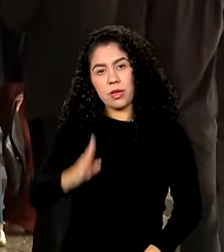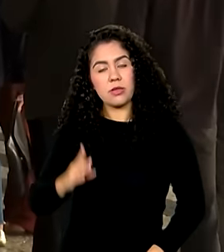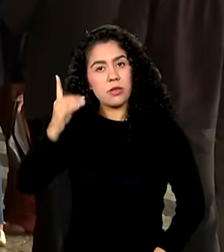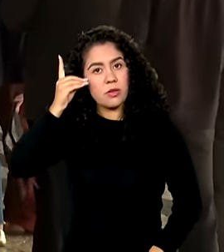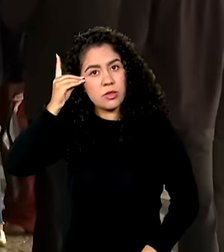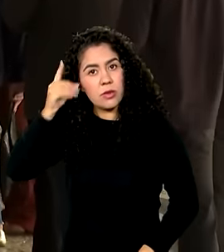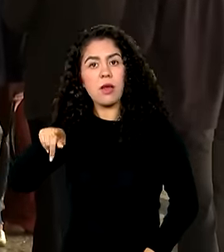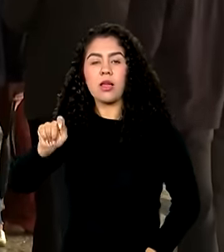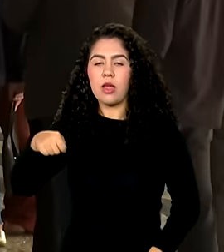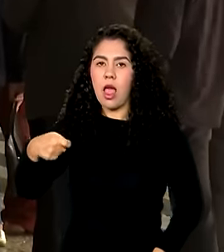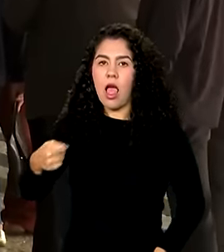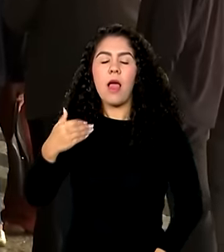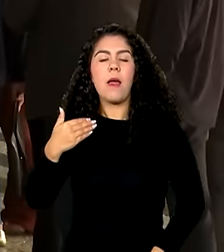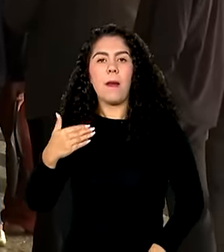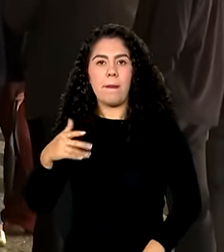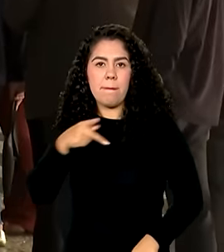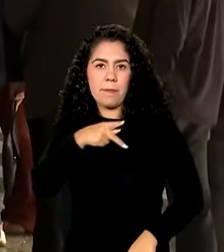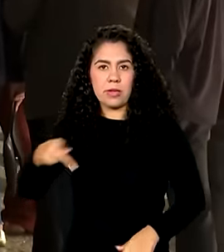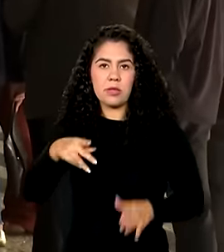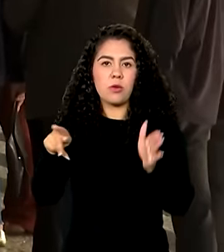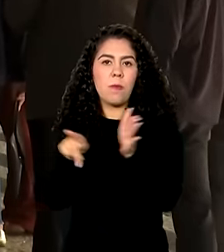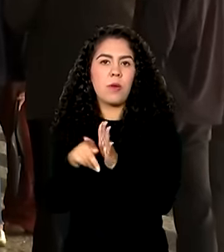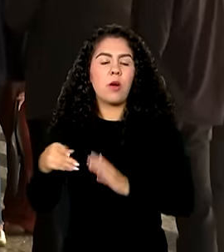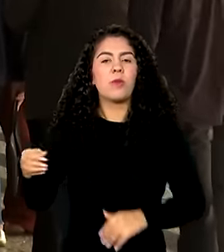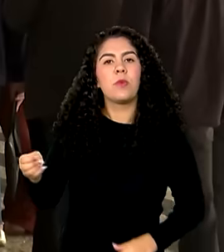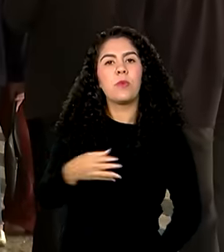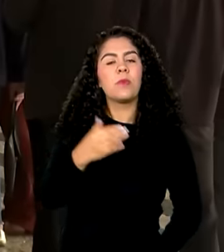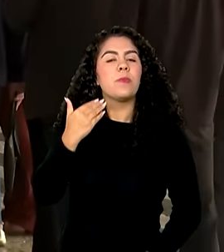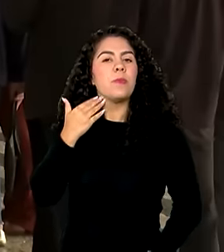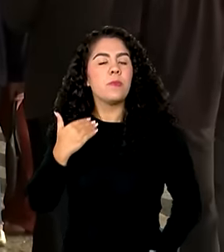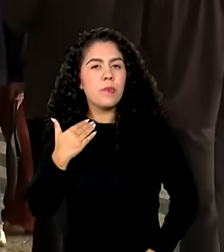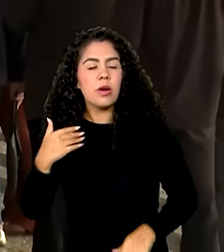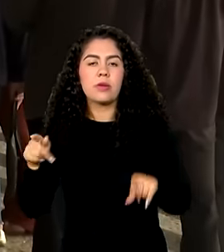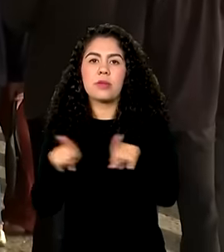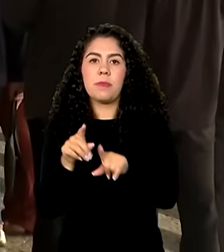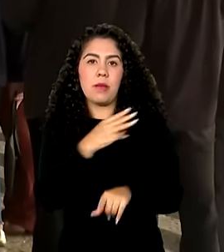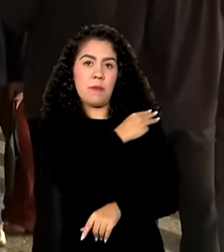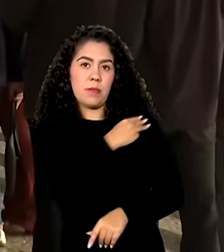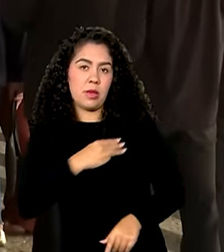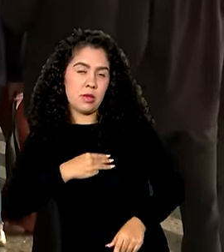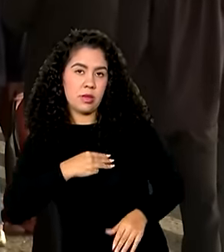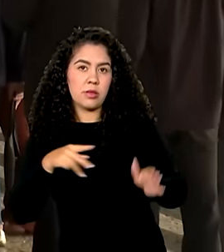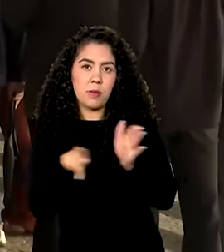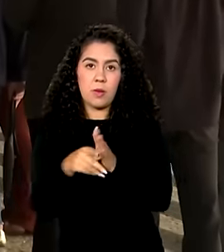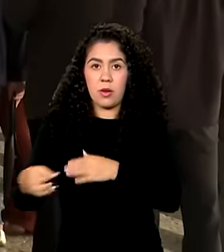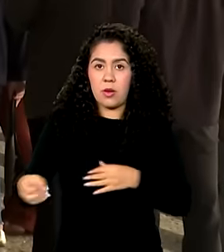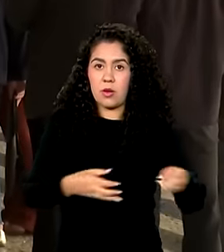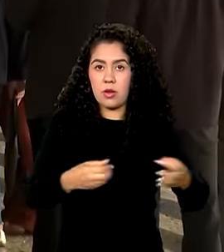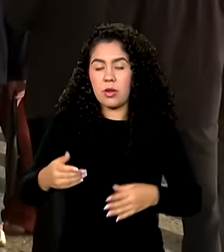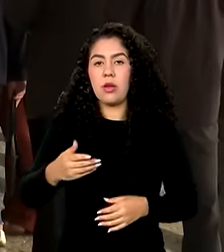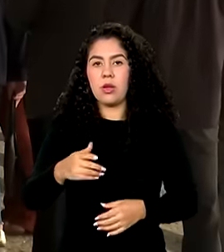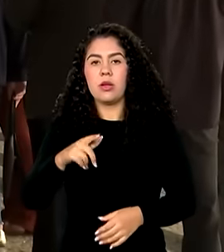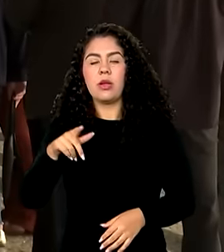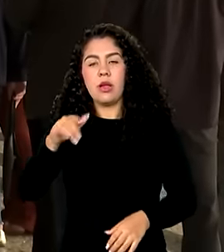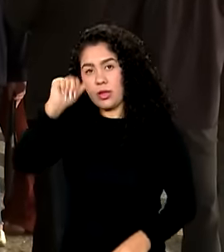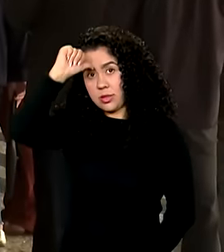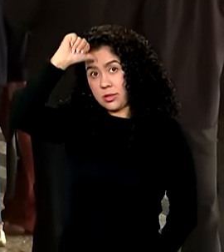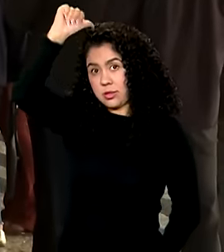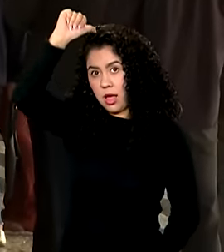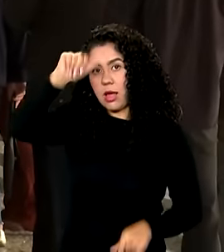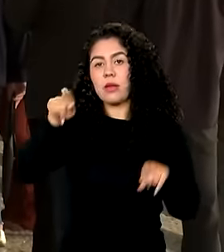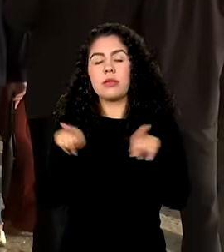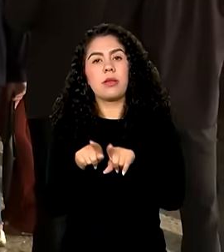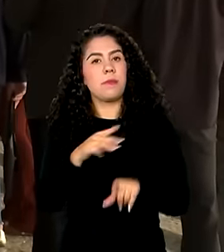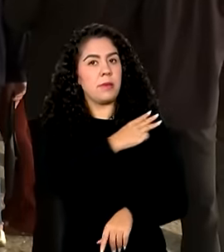do novo Banco de Desenvolvimento, a ministra da Gestão e da Inovação em Serviços Públicos, Esther Dweck, a ministra da